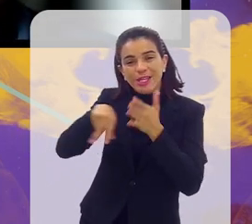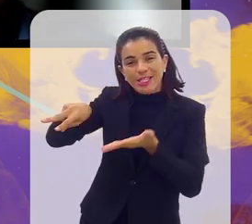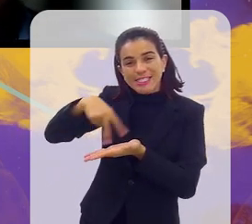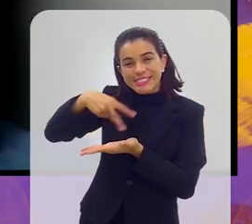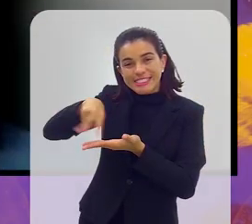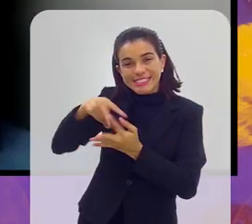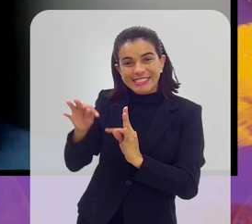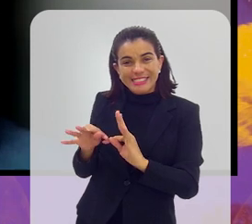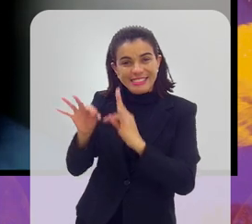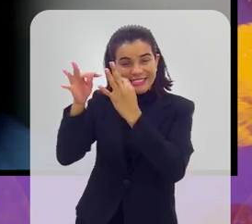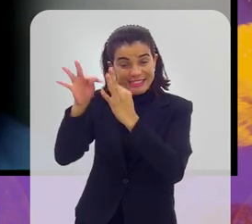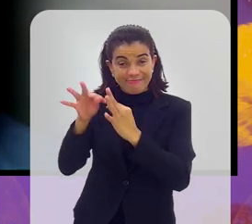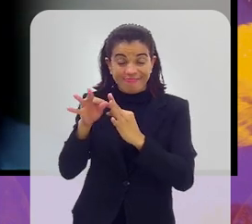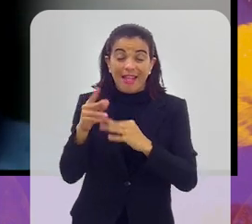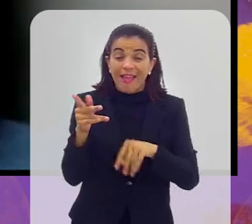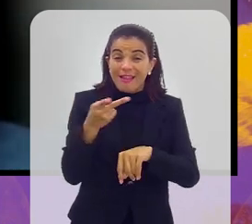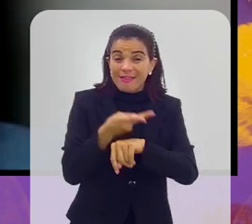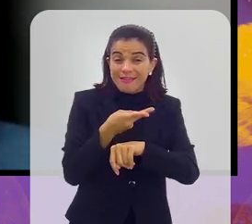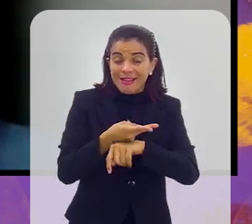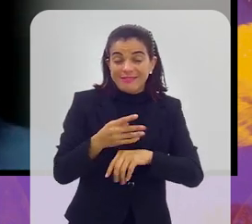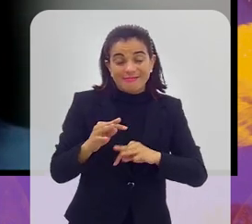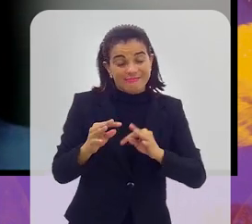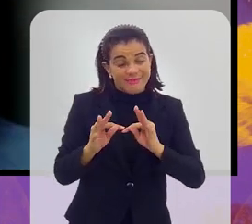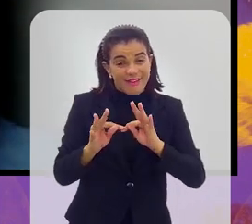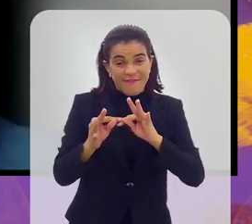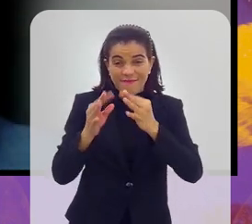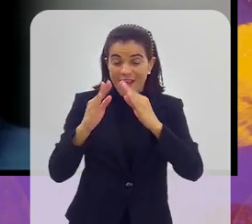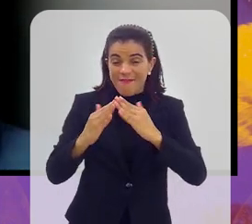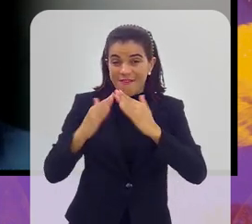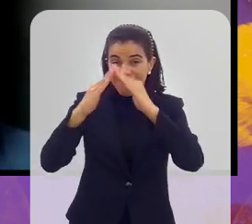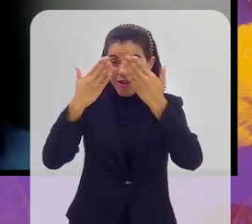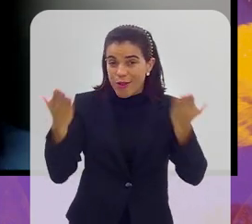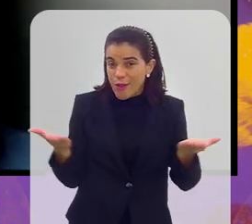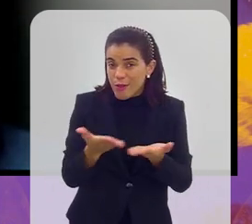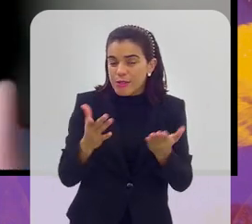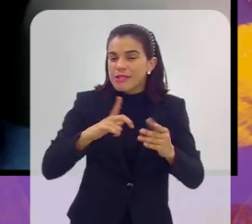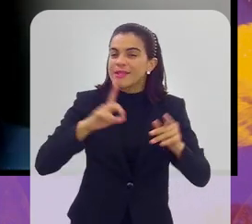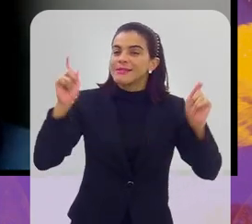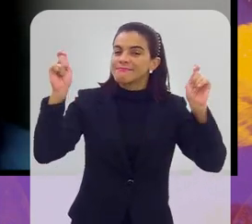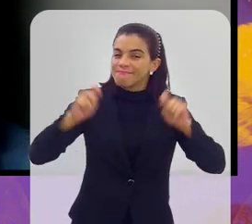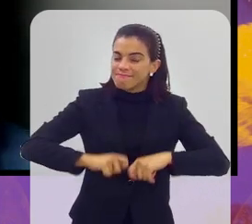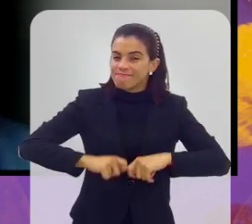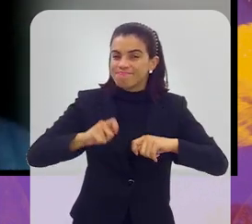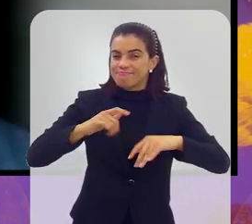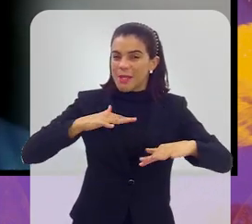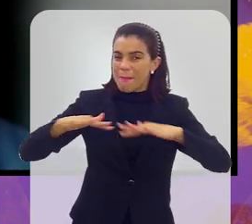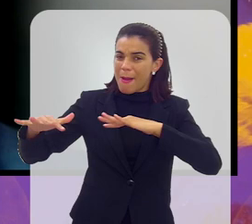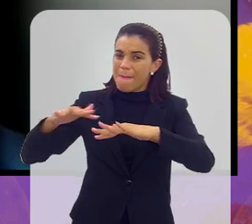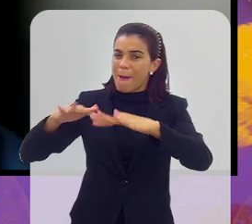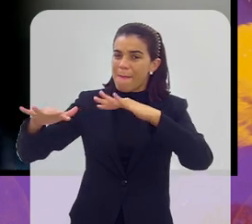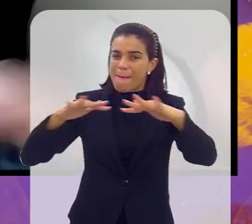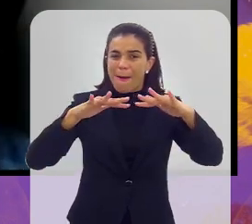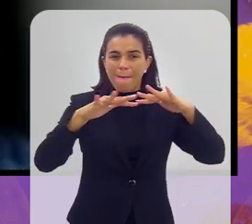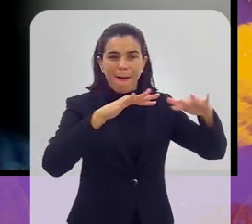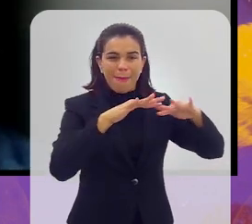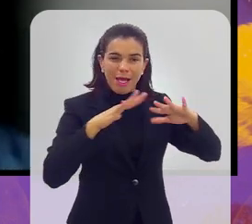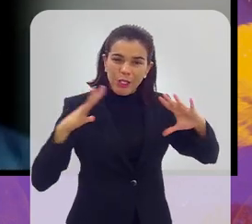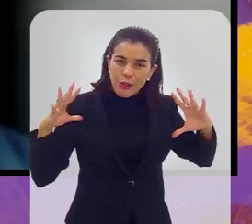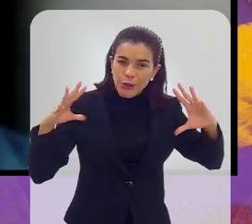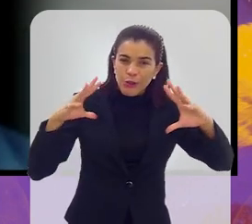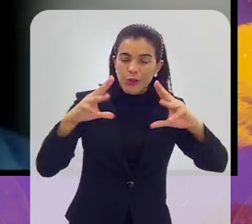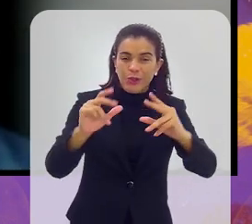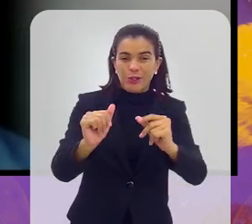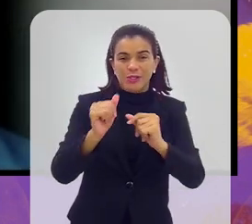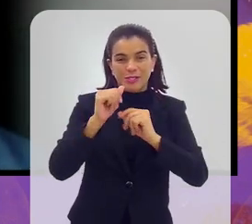Mas que a Taça das Favelas hoje, além do futebol, ela tem essa capacidade de mobilizar as favelas para um novo